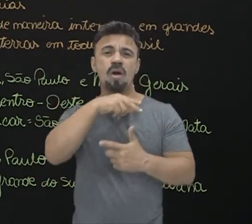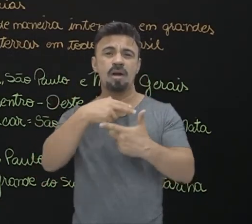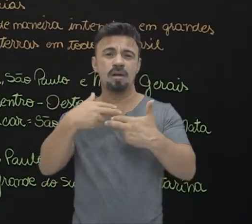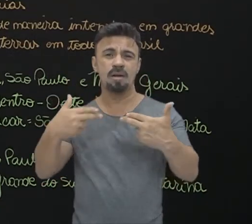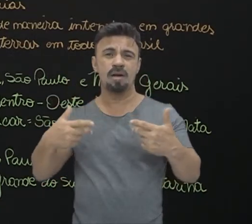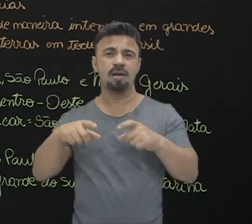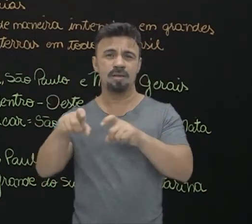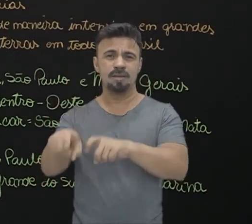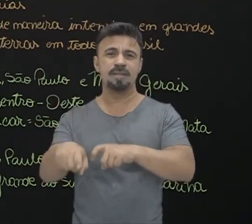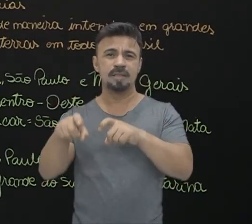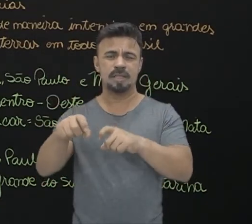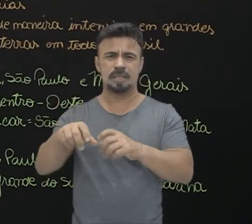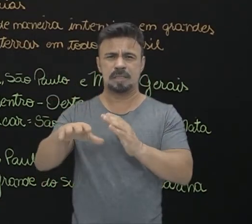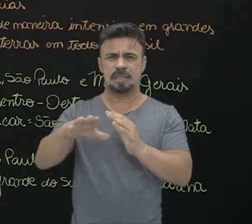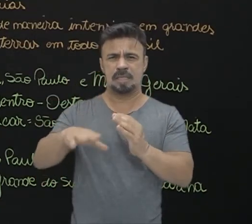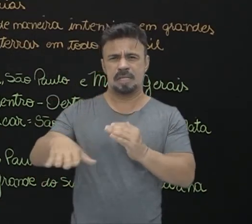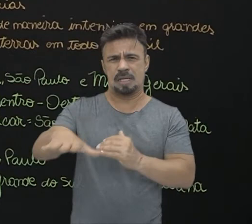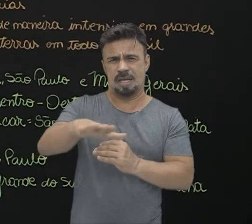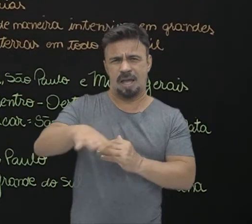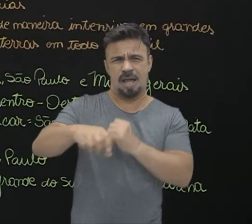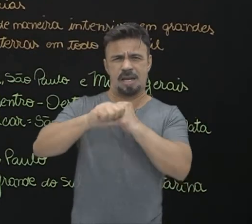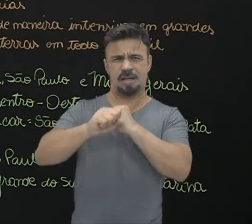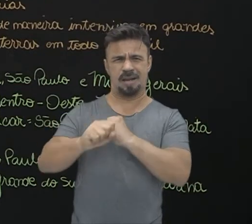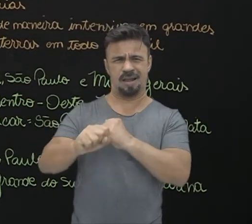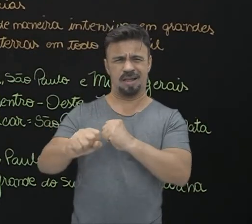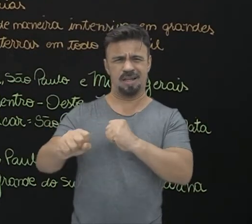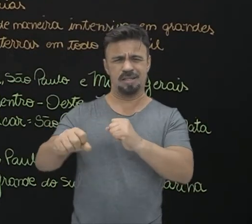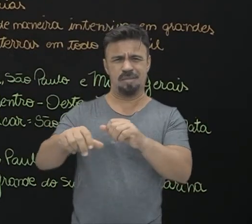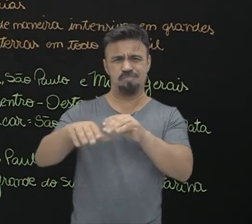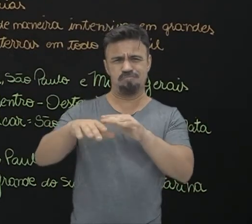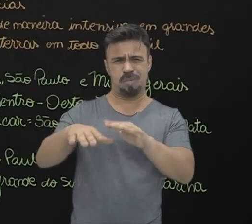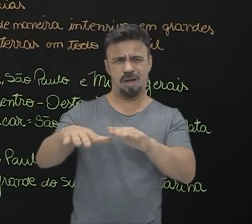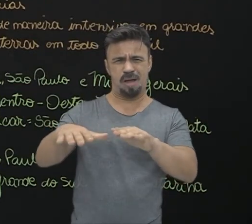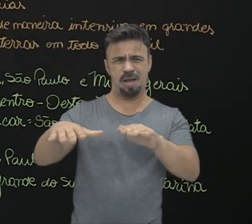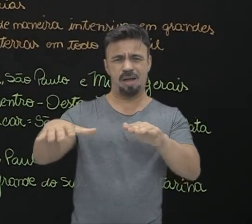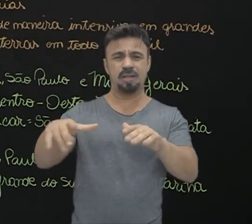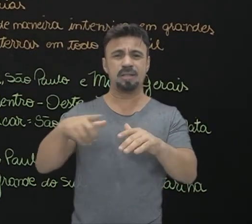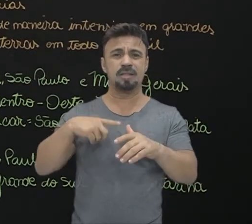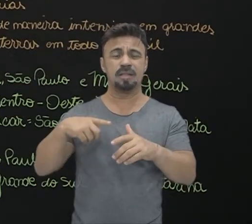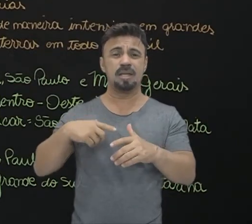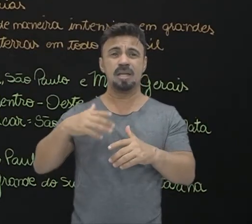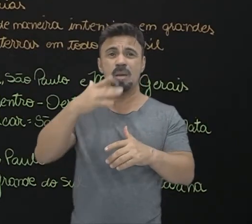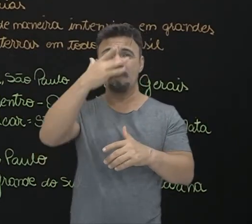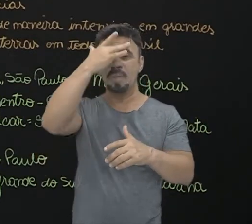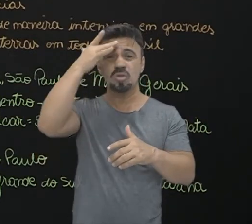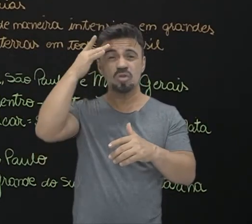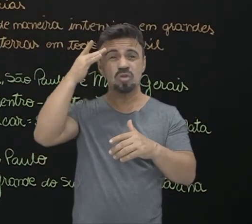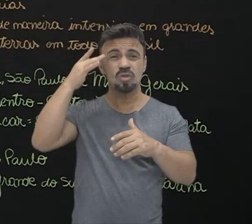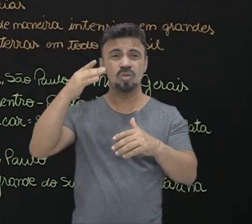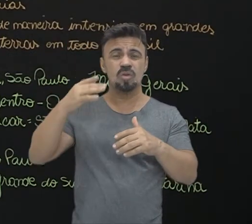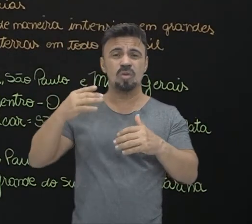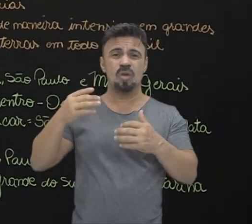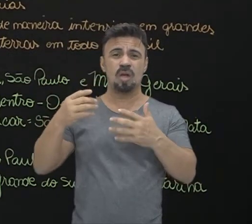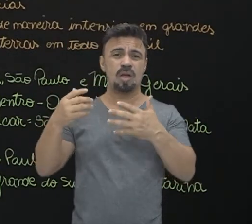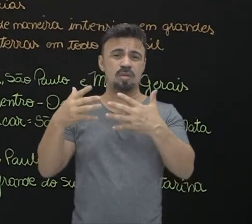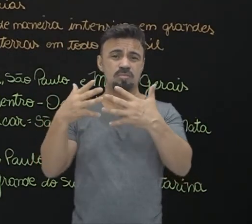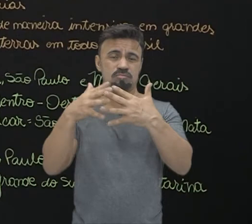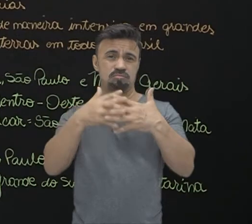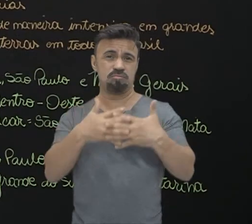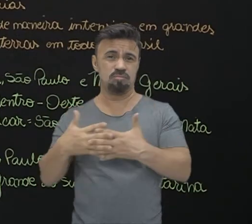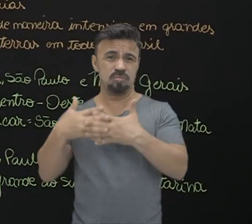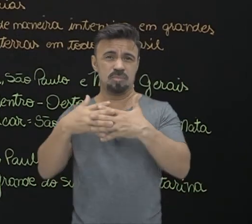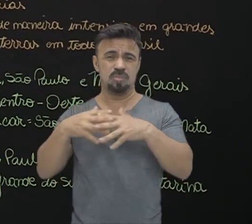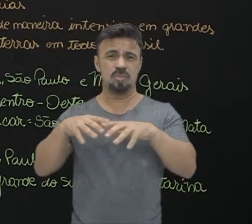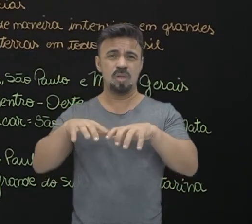de grandes áreas de produção de uma única cultura e aí tem aquele batalhão de colheitadeiras passando. Aquilo ali